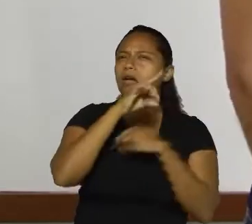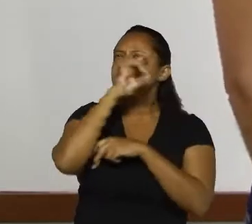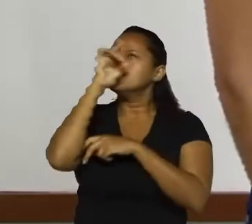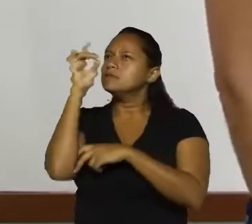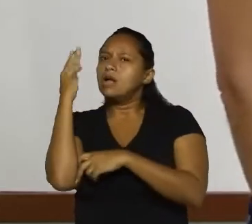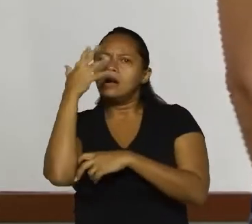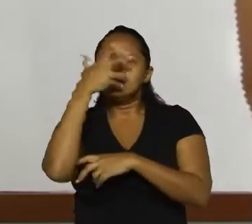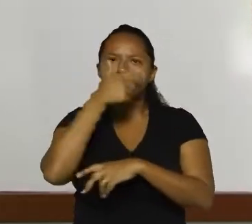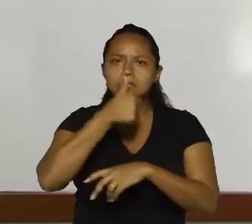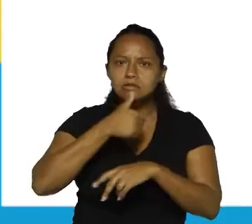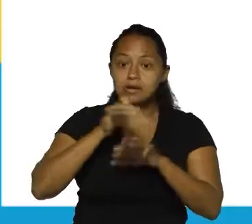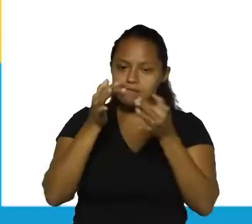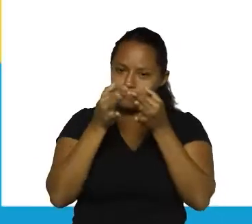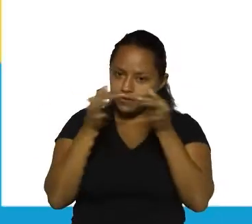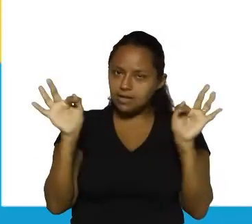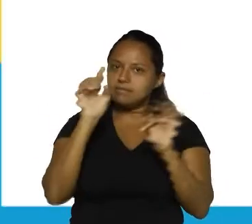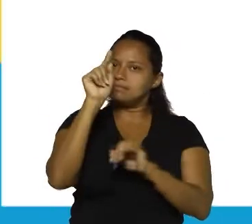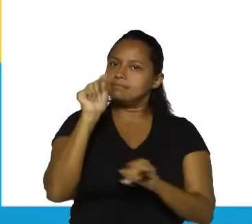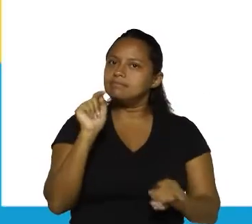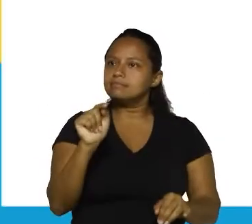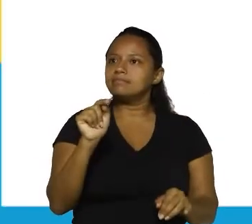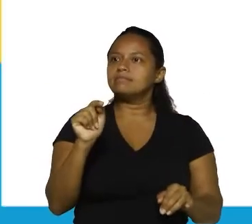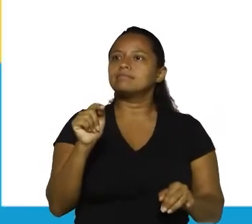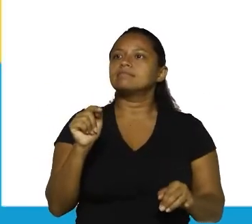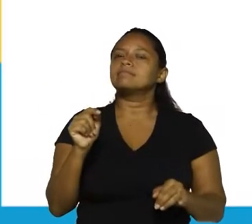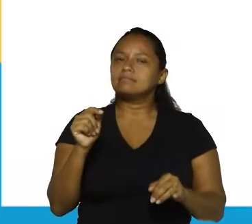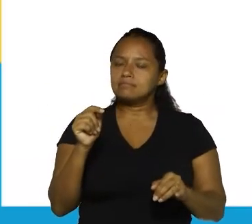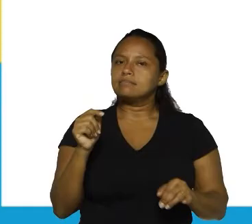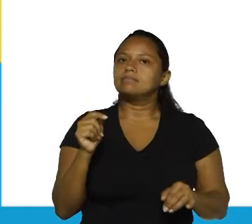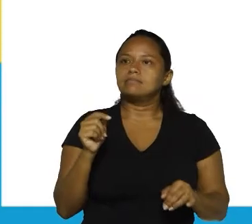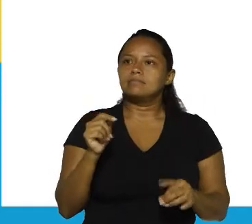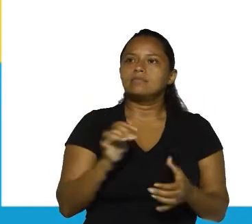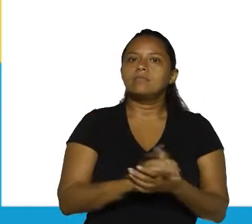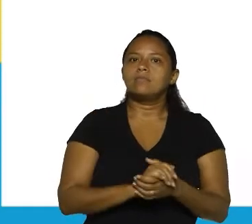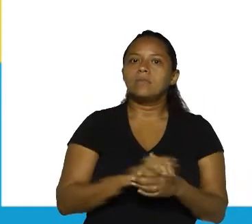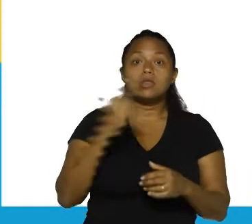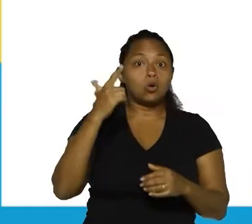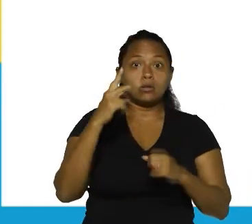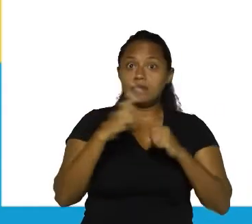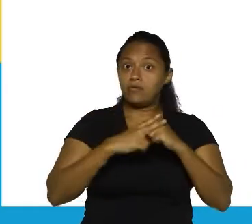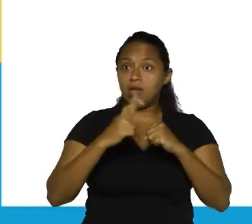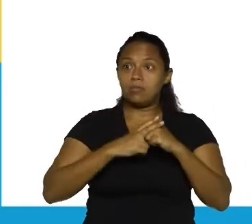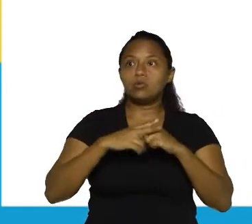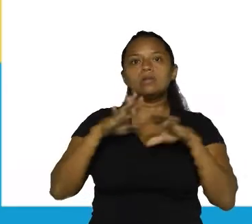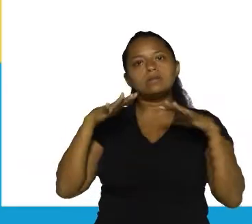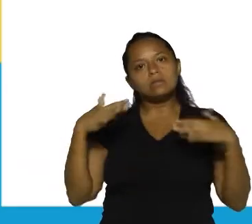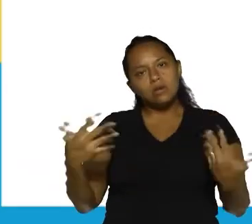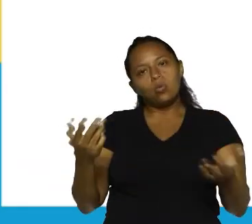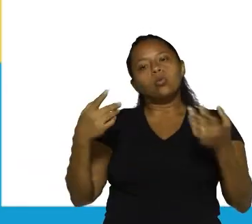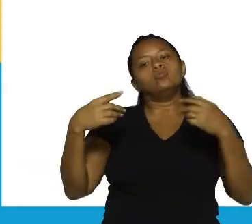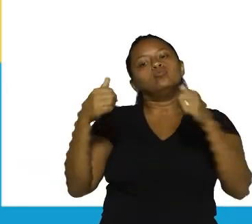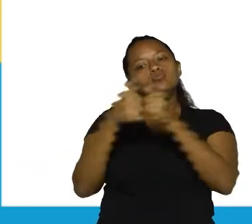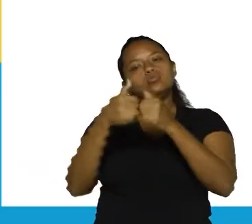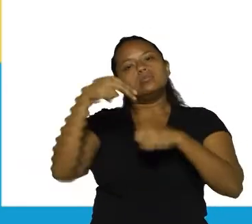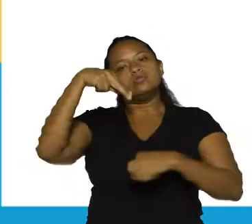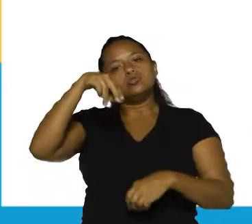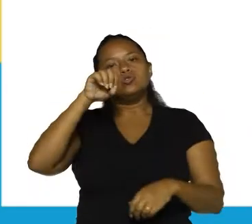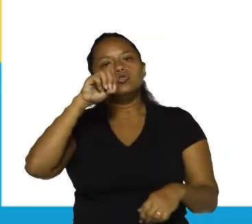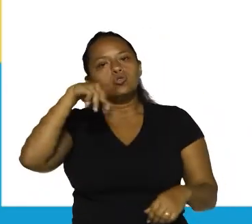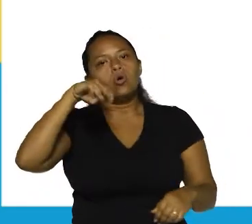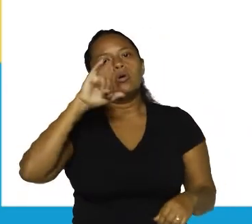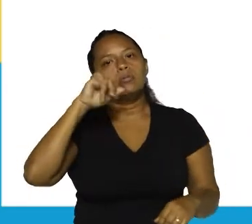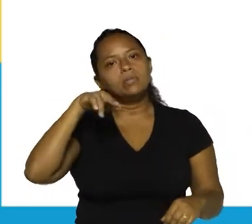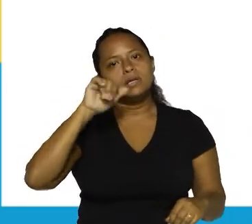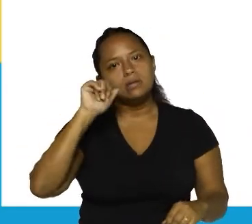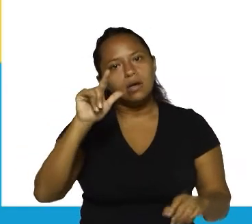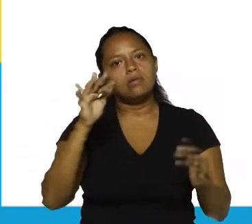lindo! Frase exclamativa. Termina em ponto de exclamação. Não tem verbo. Então, ao mesmo tempo, pode ser classificada como